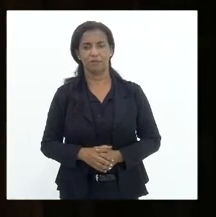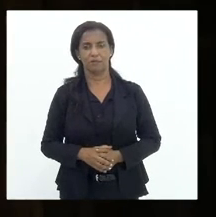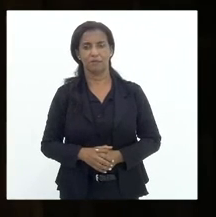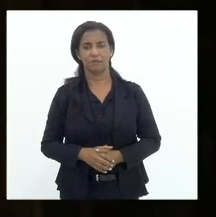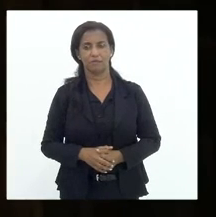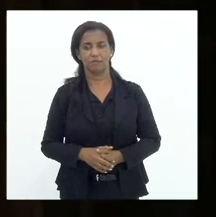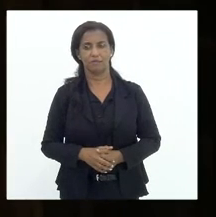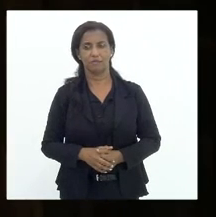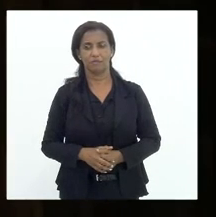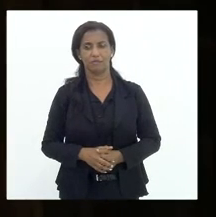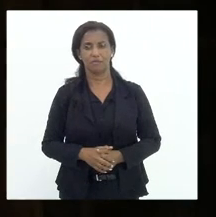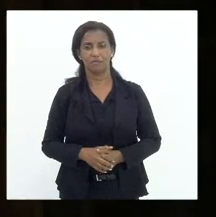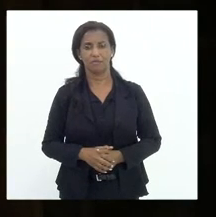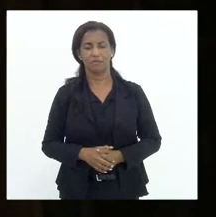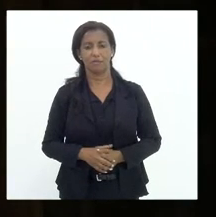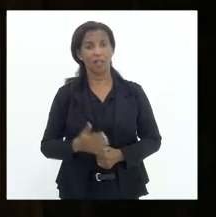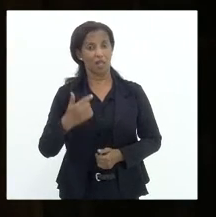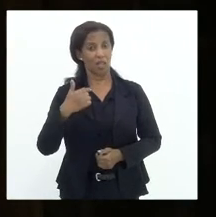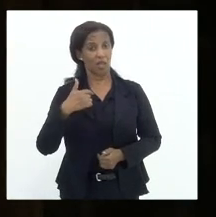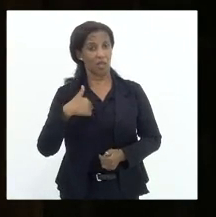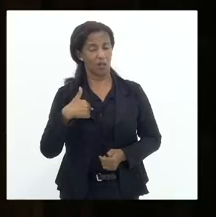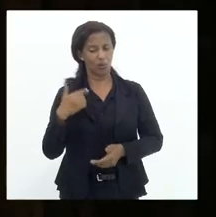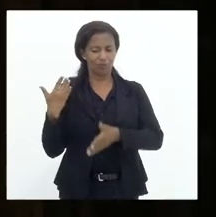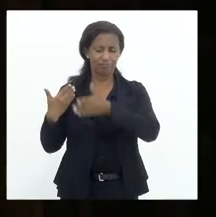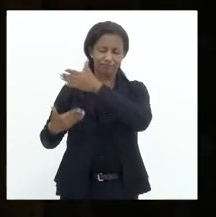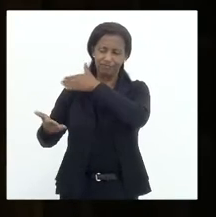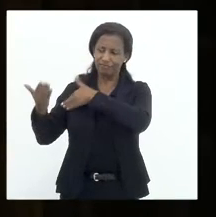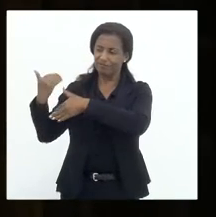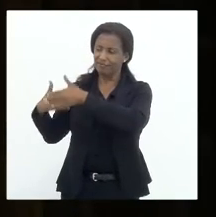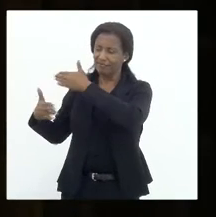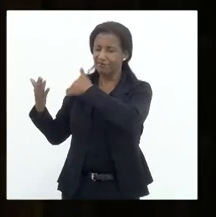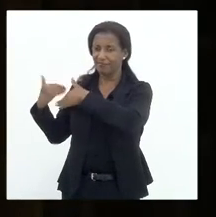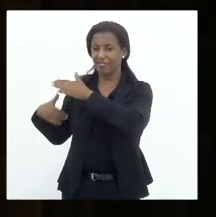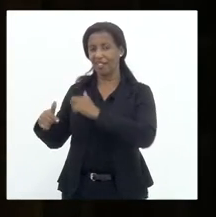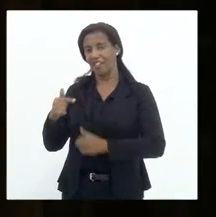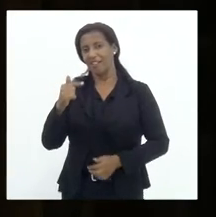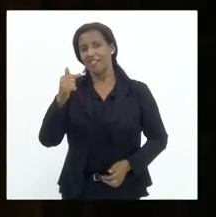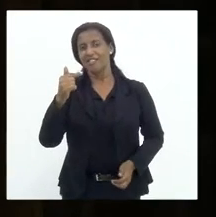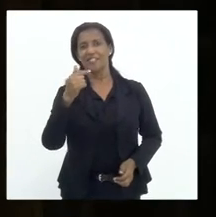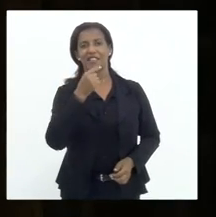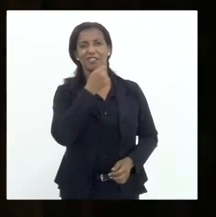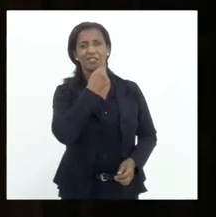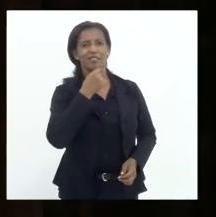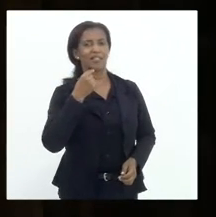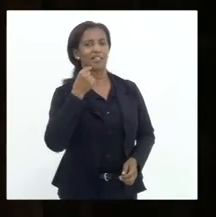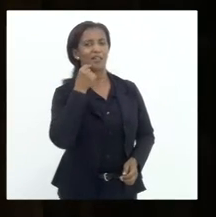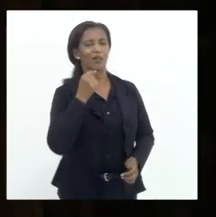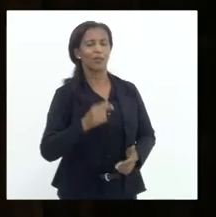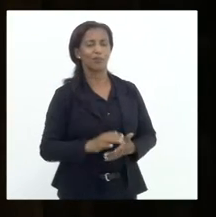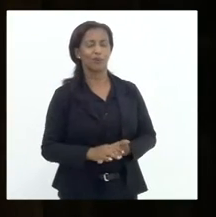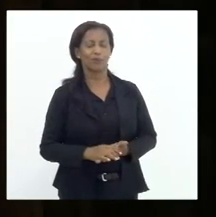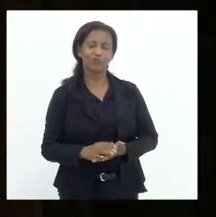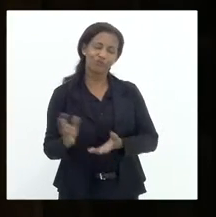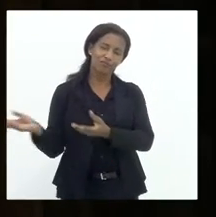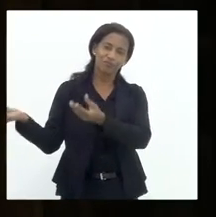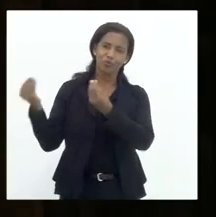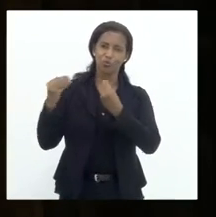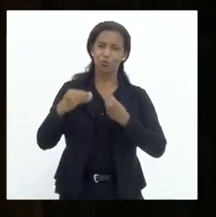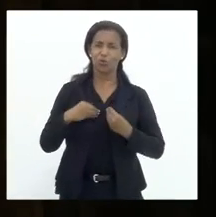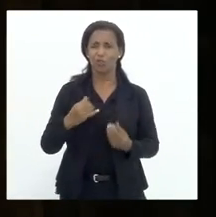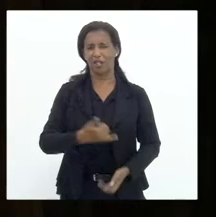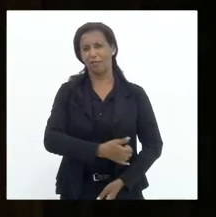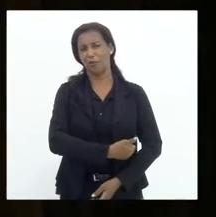que eu sou de um tempo que comemorar 7 de setembro nos dava muito